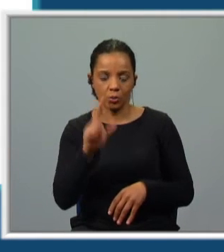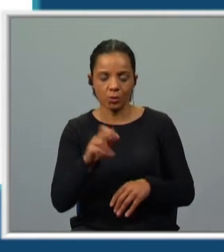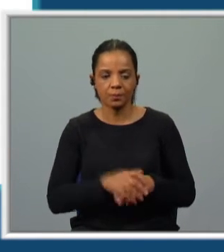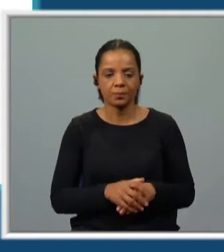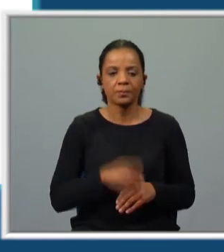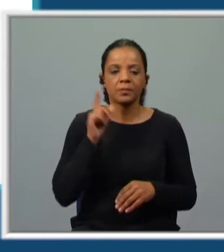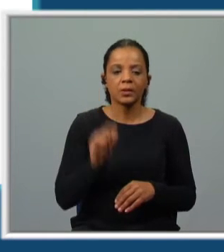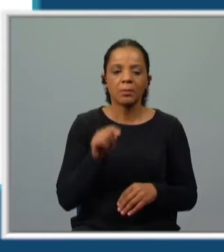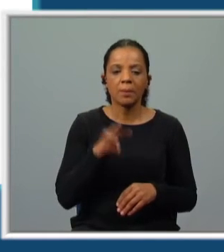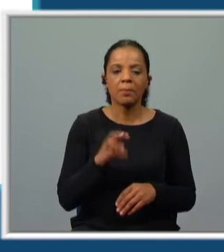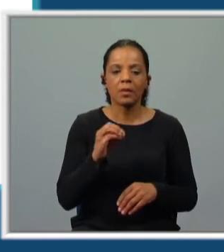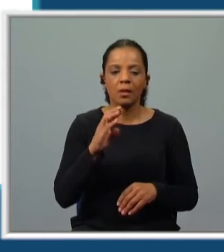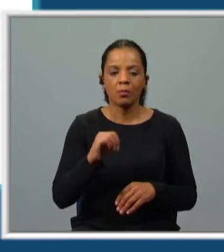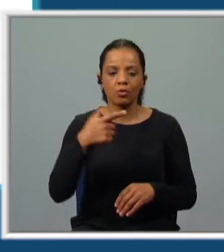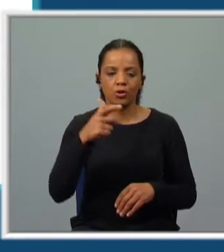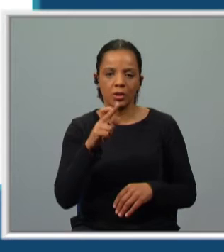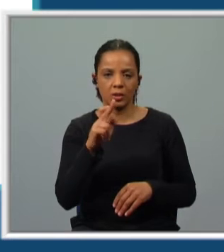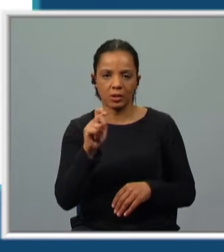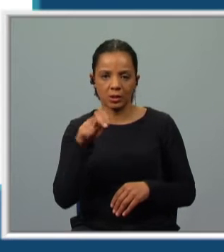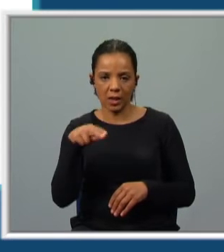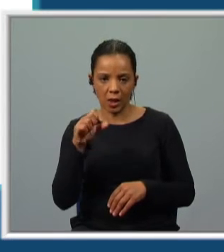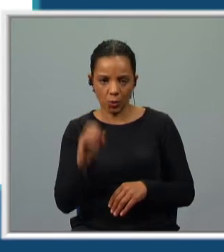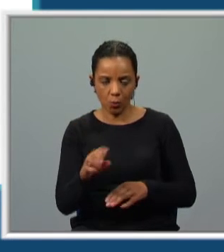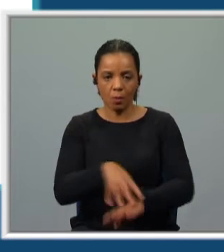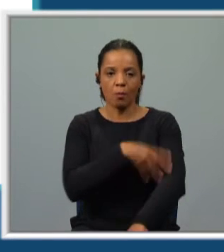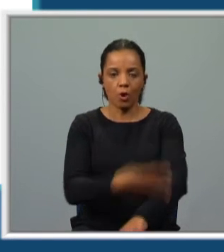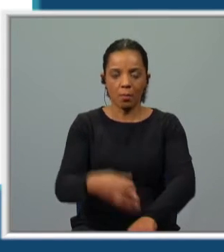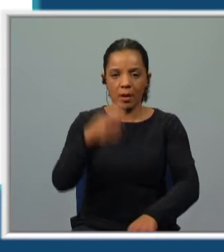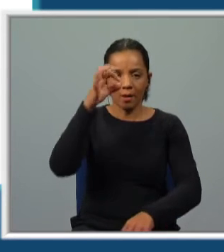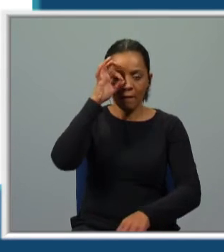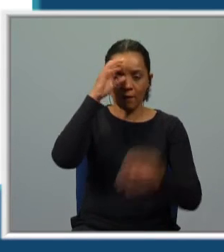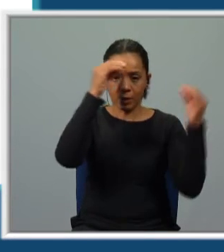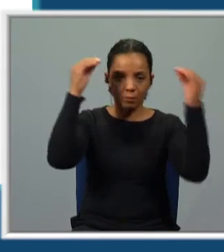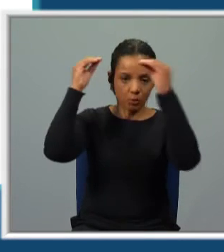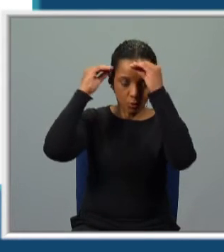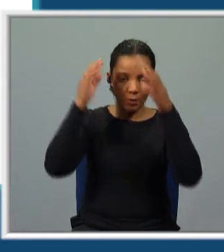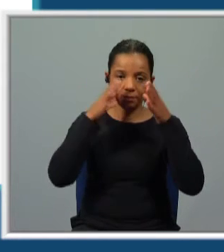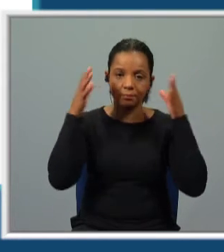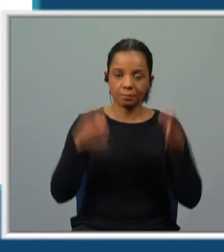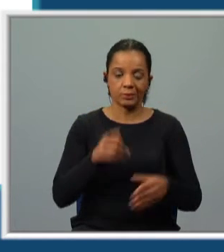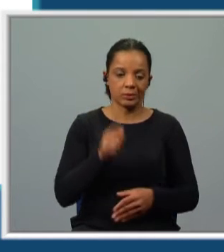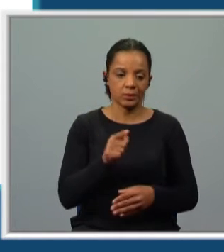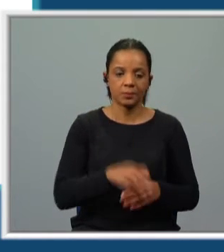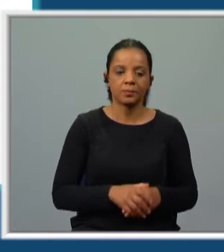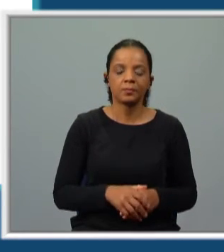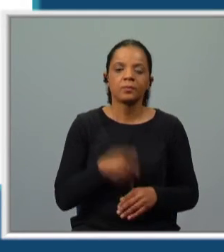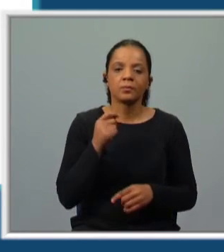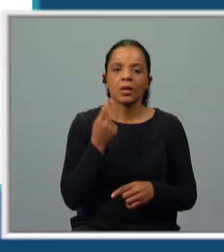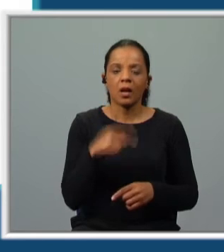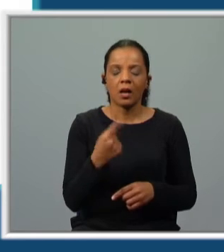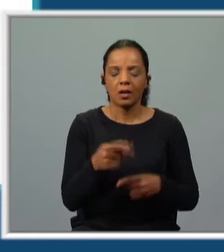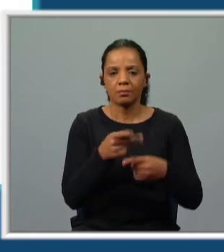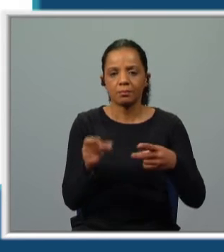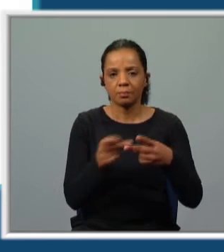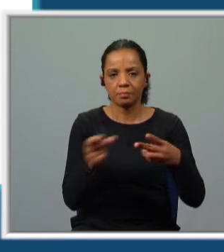refere a um poema de Fernando Pessoa, dedicado exatamente ao adamastouro e, entre aspas, temos versos desse